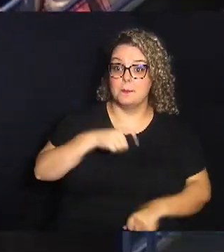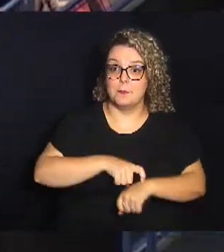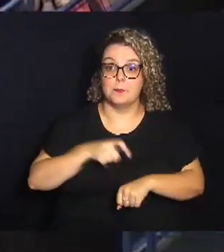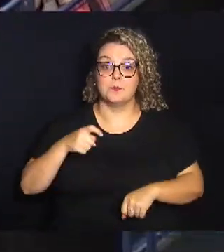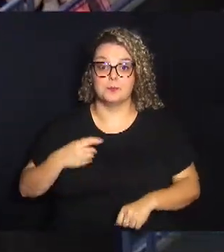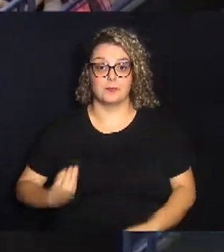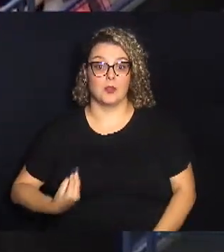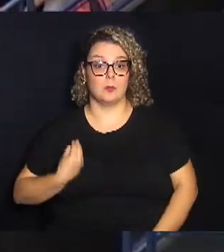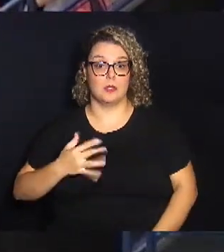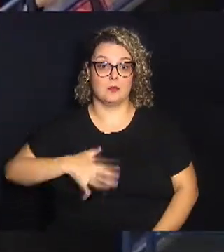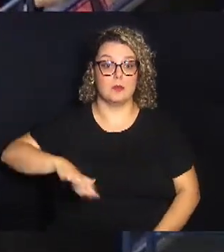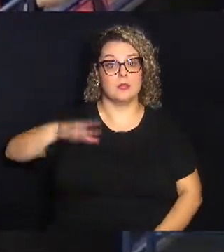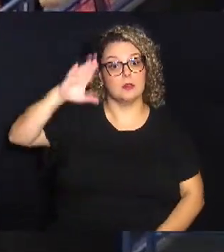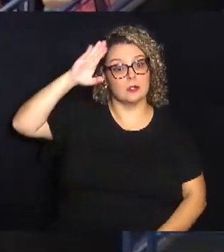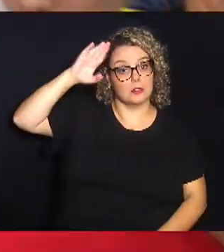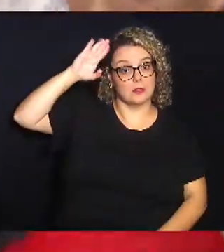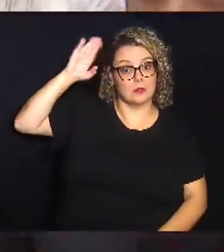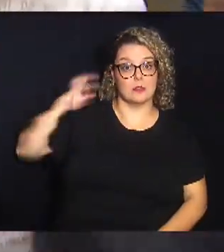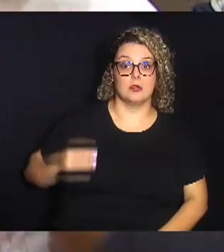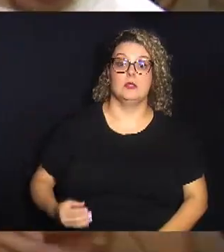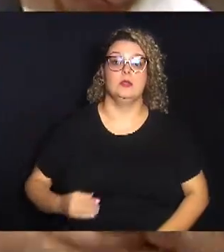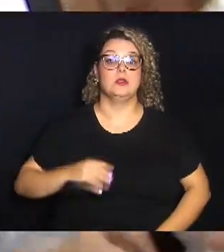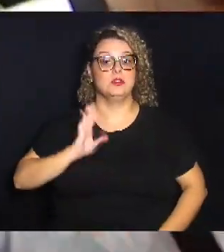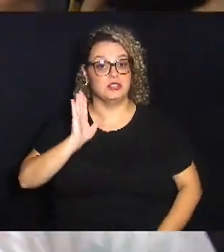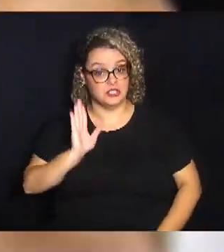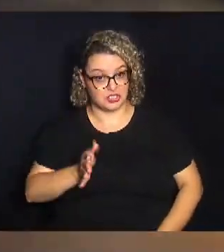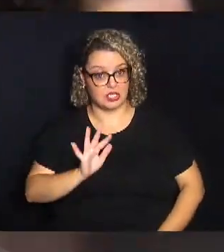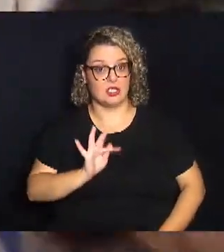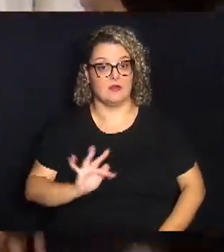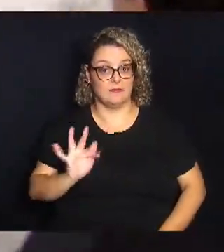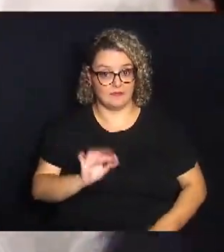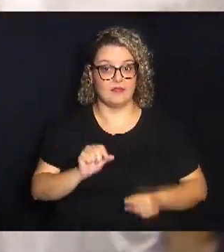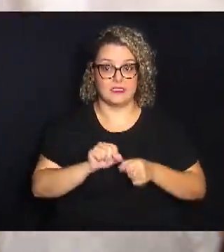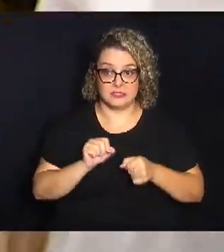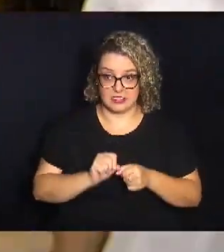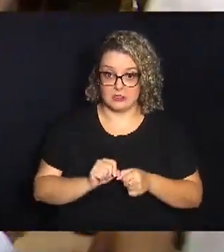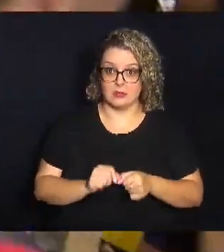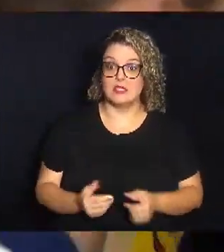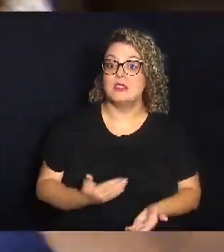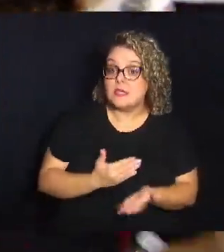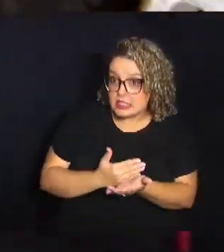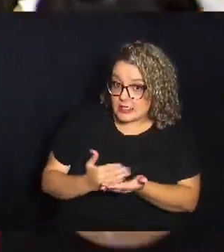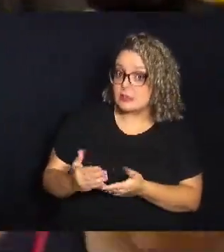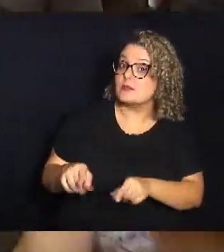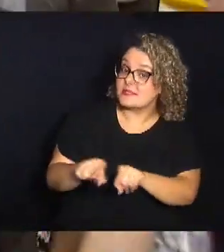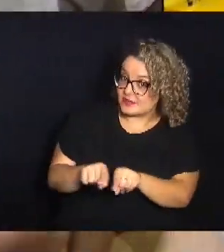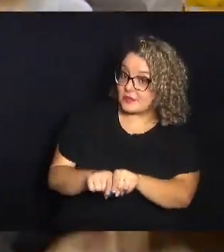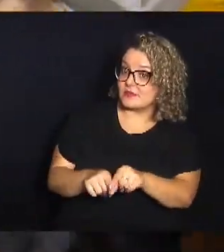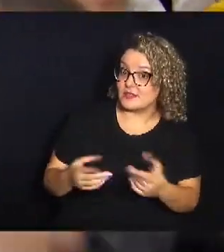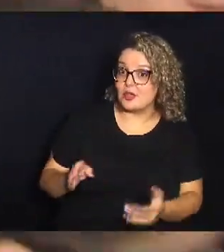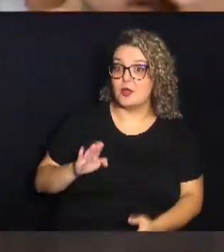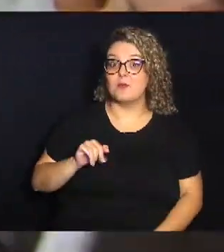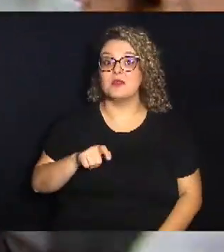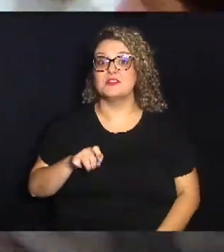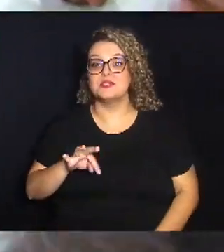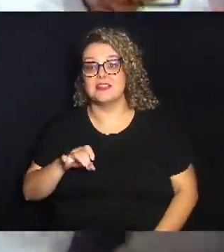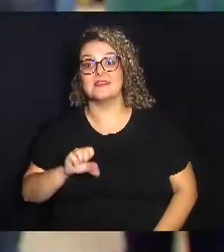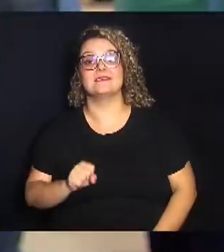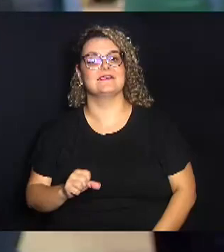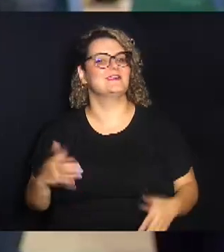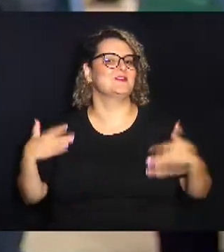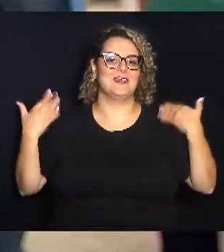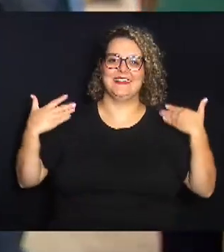a vida acadêmica, tanto de quem já está cursando a faculdade, quanto de quem está começando. Bom, entre as bichetes, é só